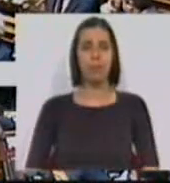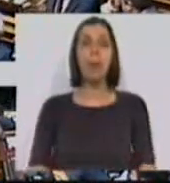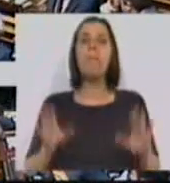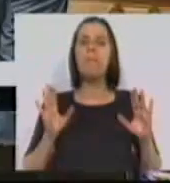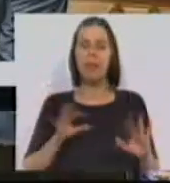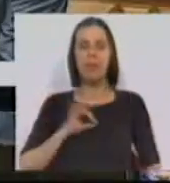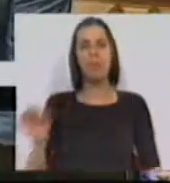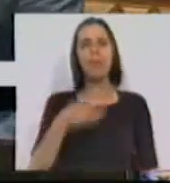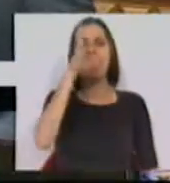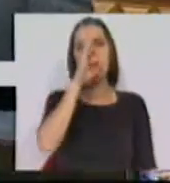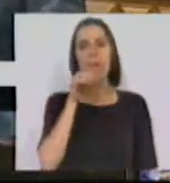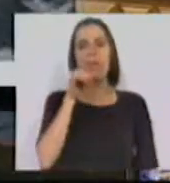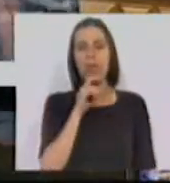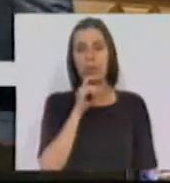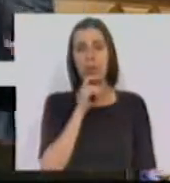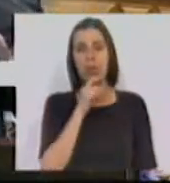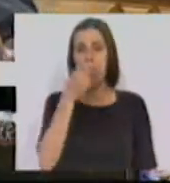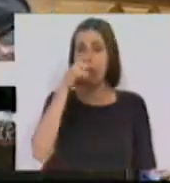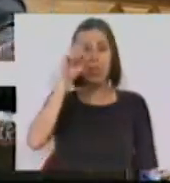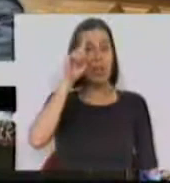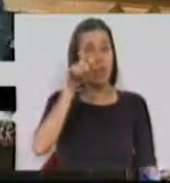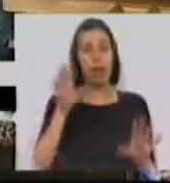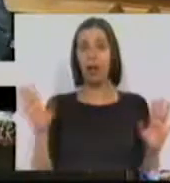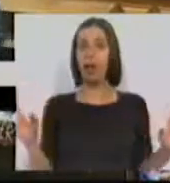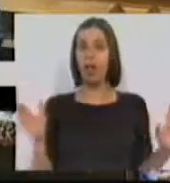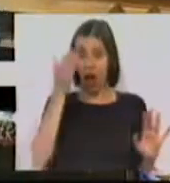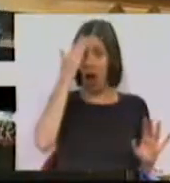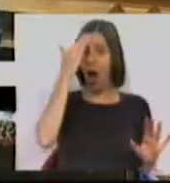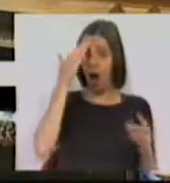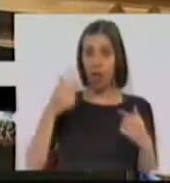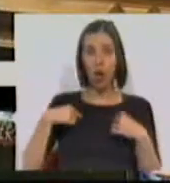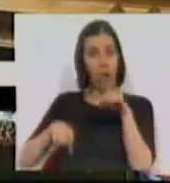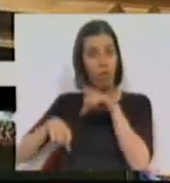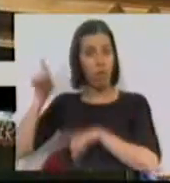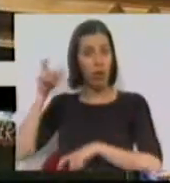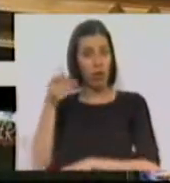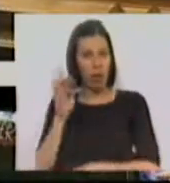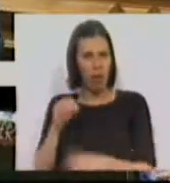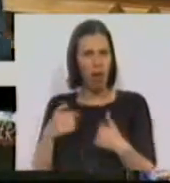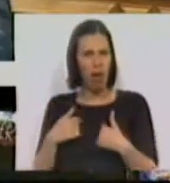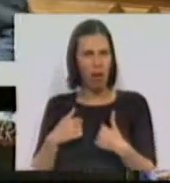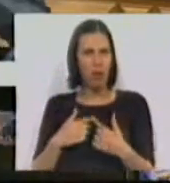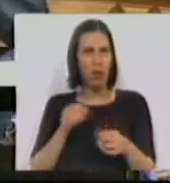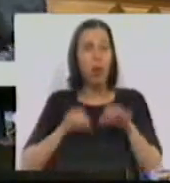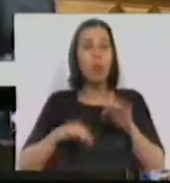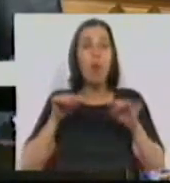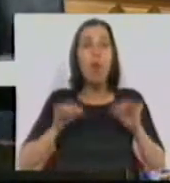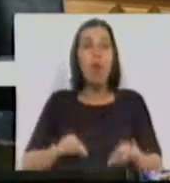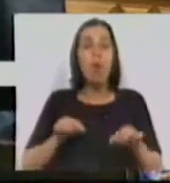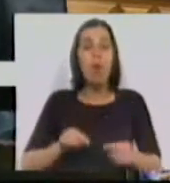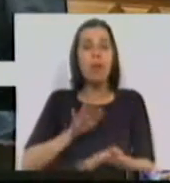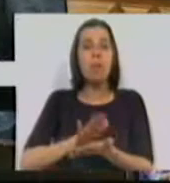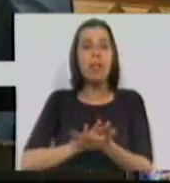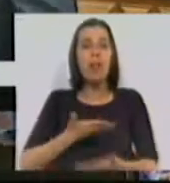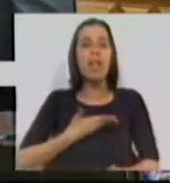Mas, Sr. Primeiro-Ministro, desengane-se se julgava que nós fugíamos aqui no PS ao que se passou hoje com a emissão